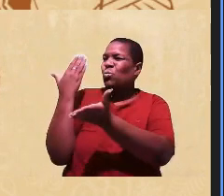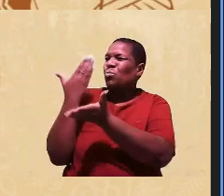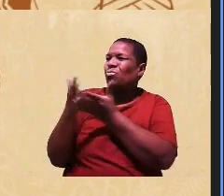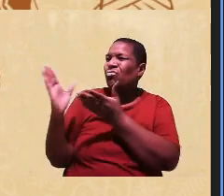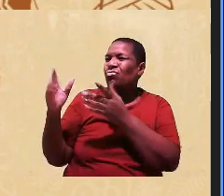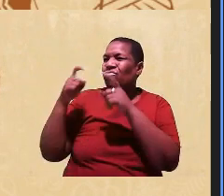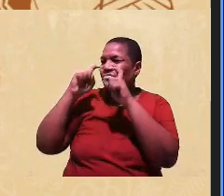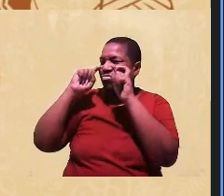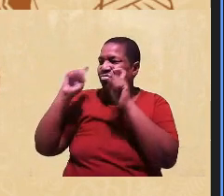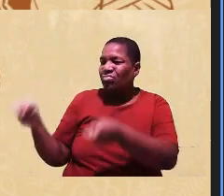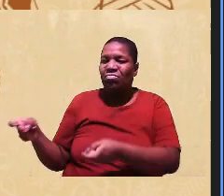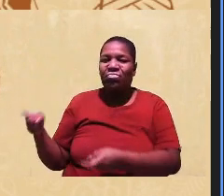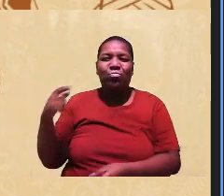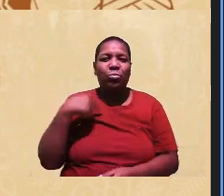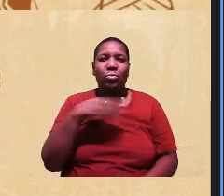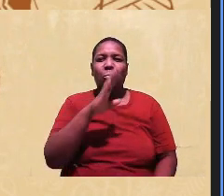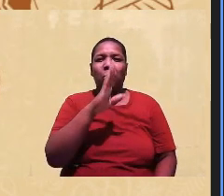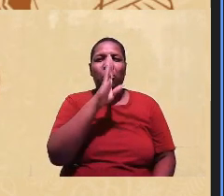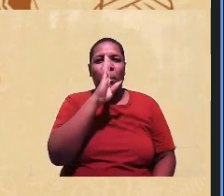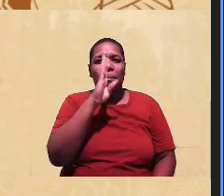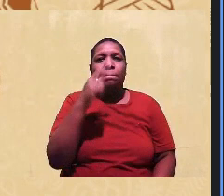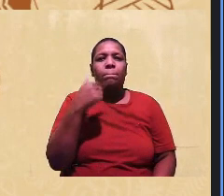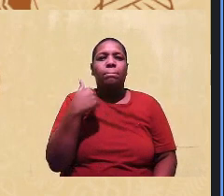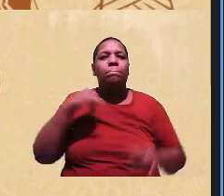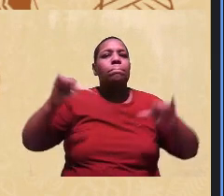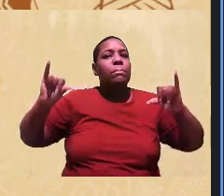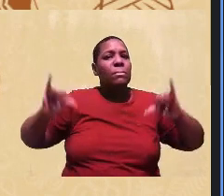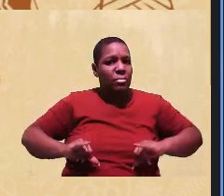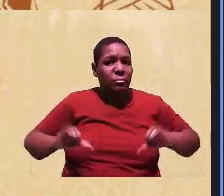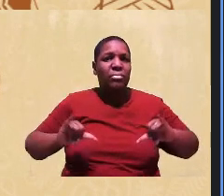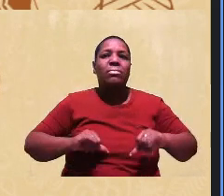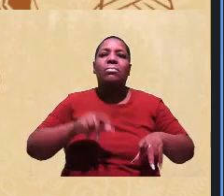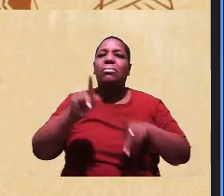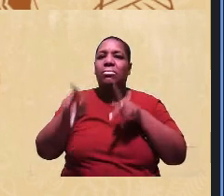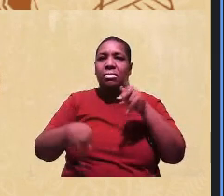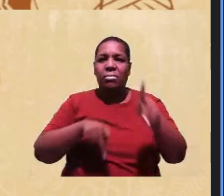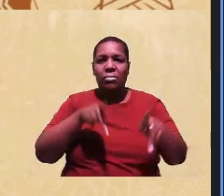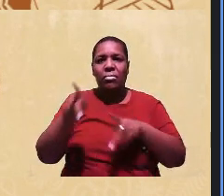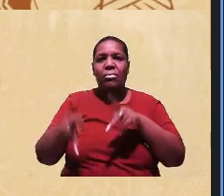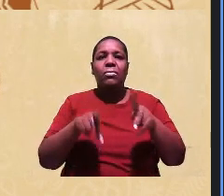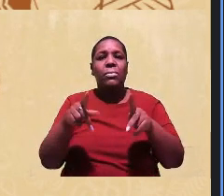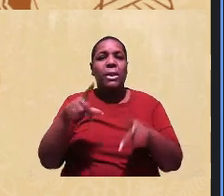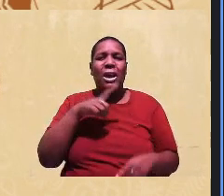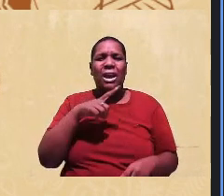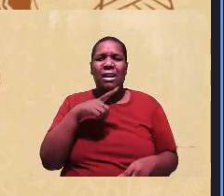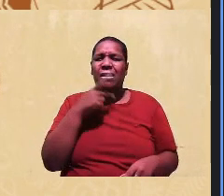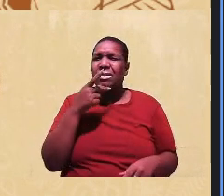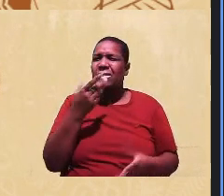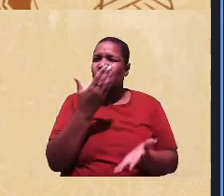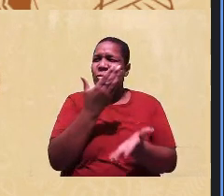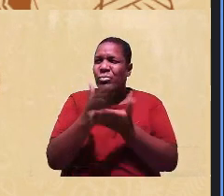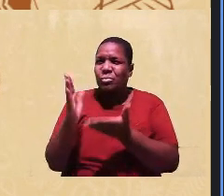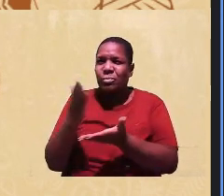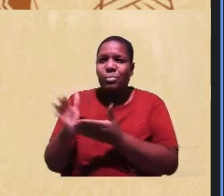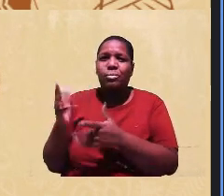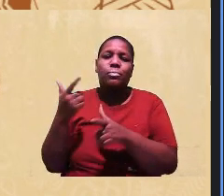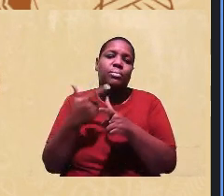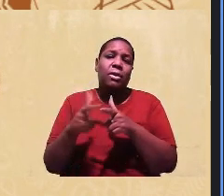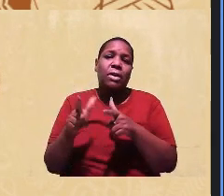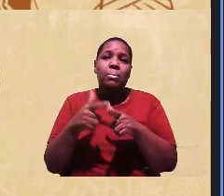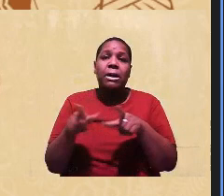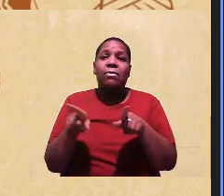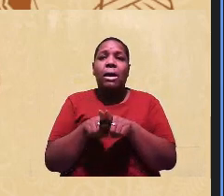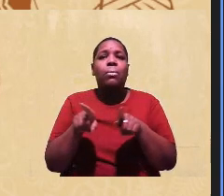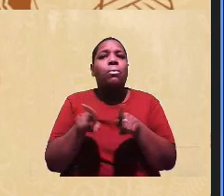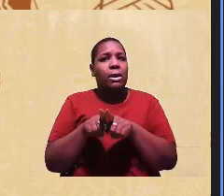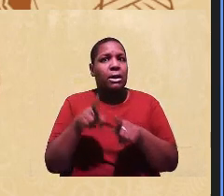silenciamento e o sofrimento dessas populações foi ter se desimplicado dessas problemáticas foi ter